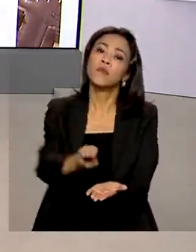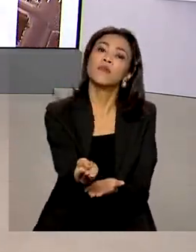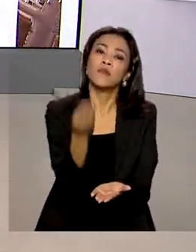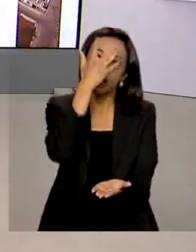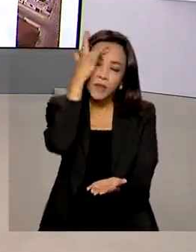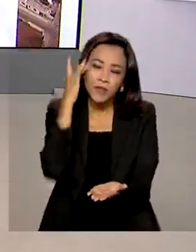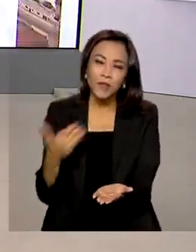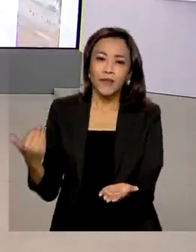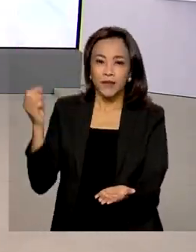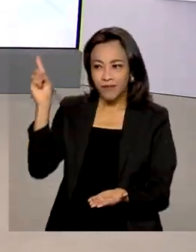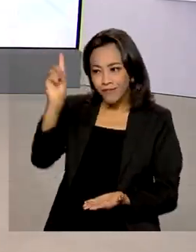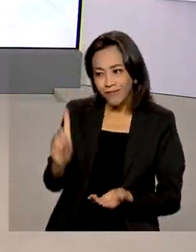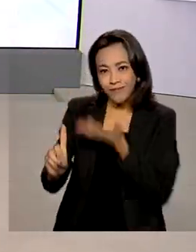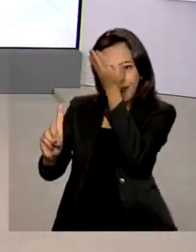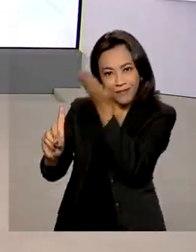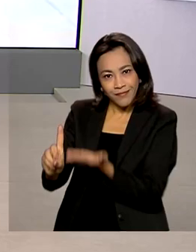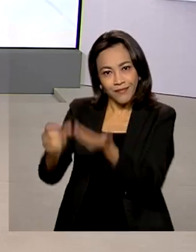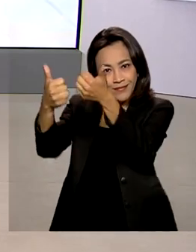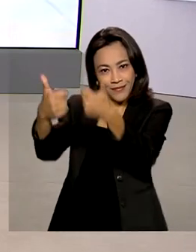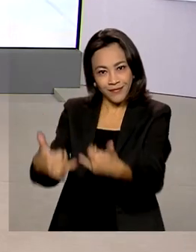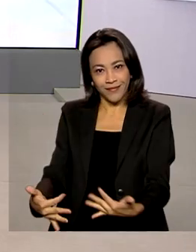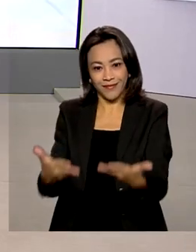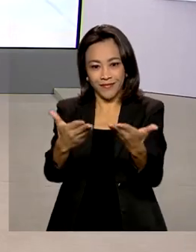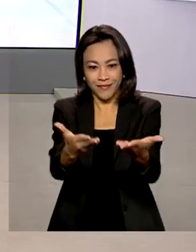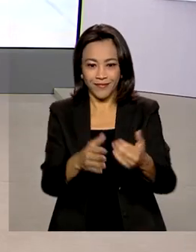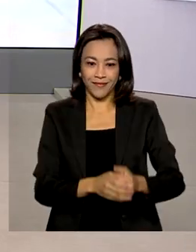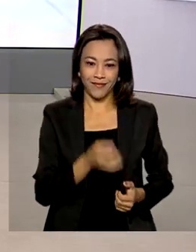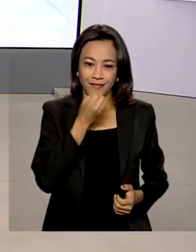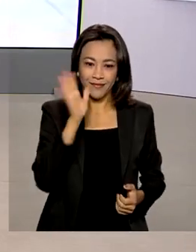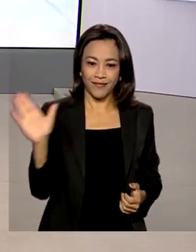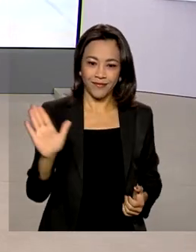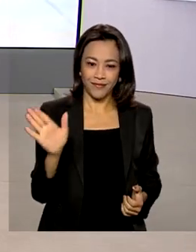Glauco de Queiroz traz ao vivo os detalhes pra gente. Oi Glauco, bom dia!